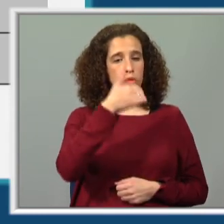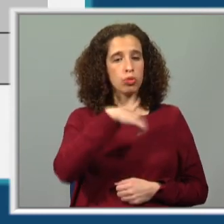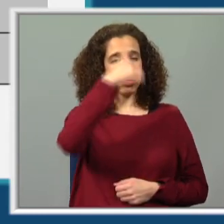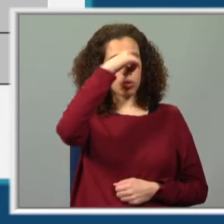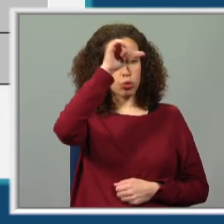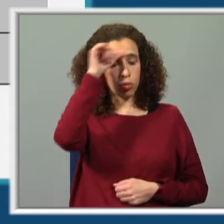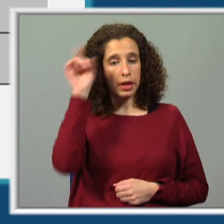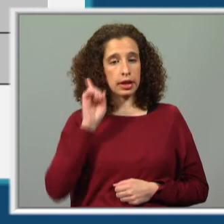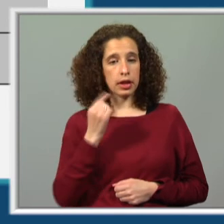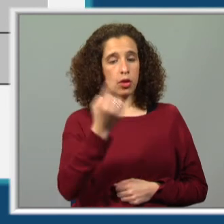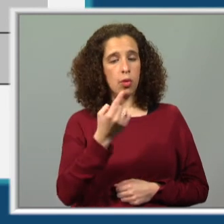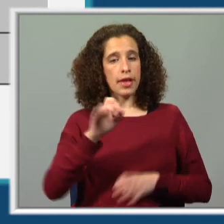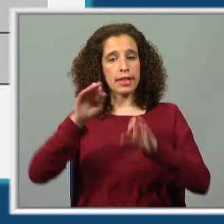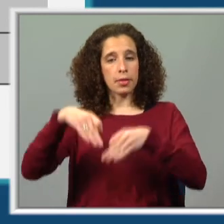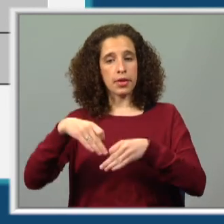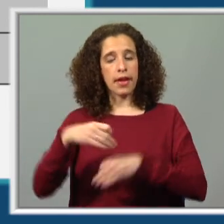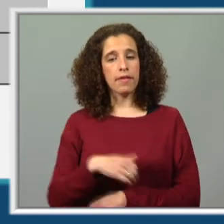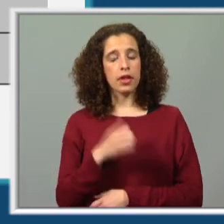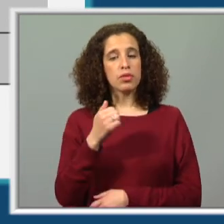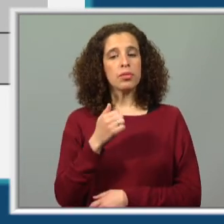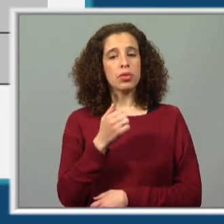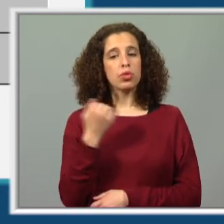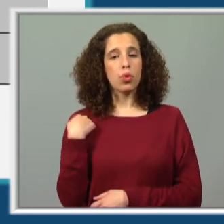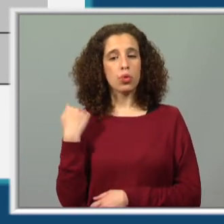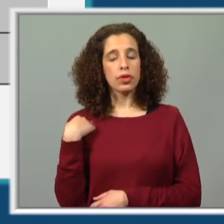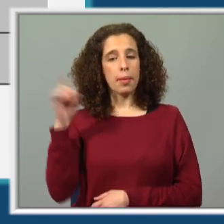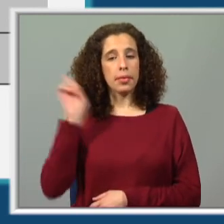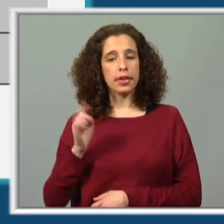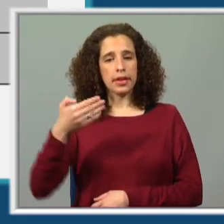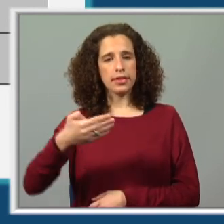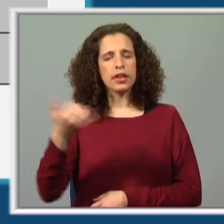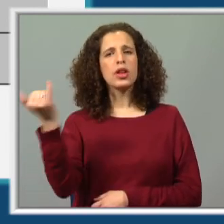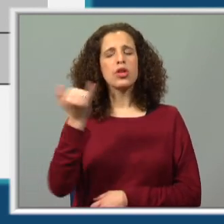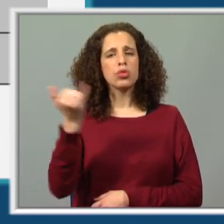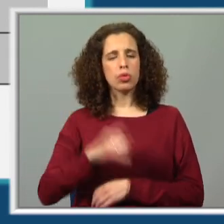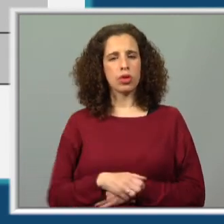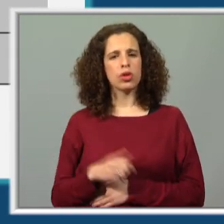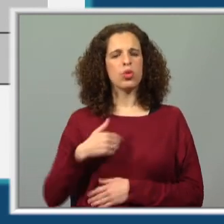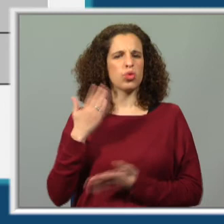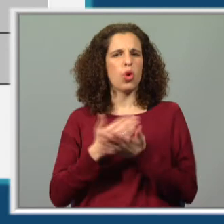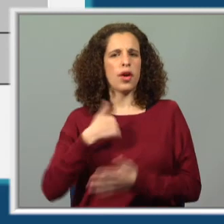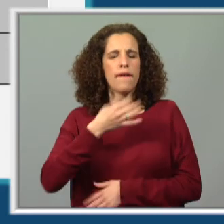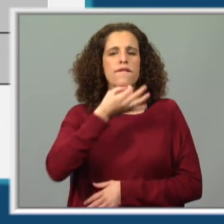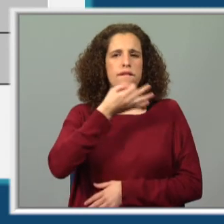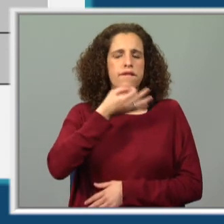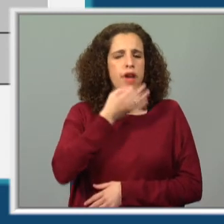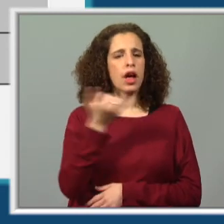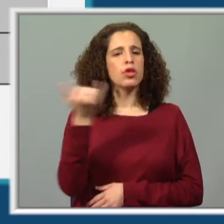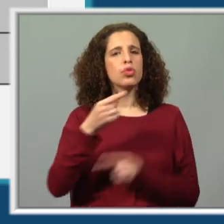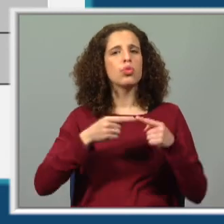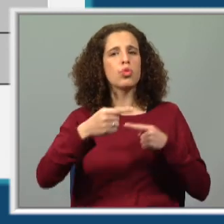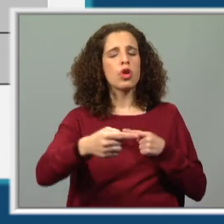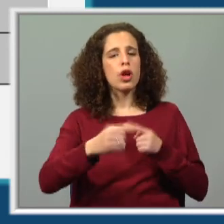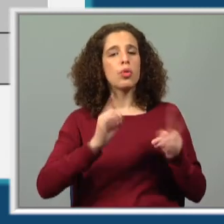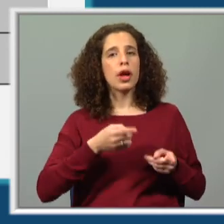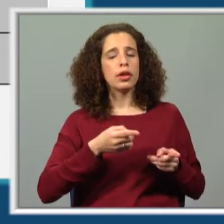dia 1, e ia terminar no sábado, dia 7. A segunda semana, ah, digam-me vocês, então estou aqui eu só a falar, a segunda semana começava o quê?